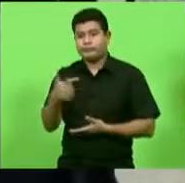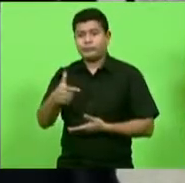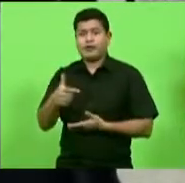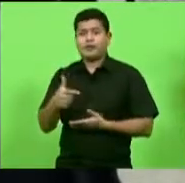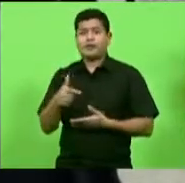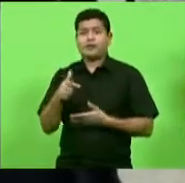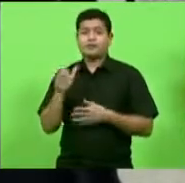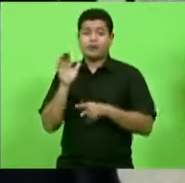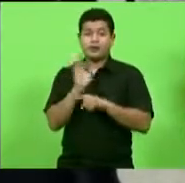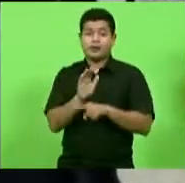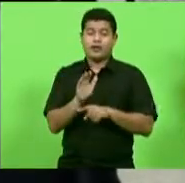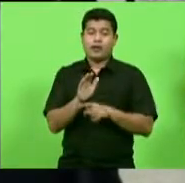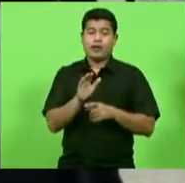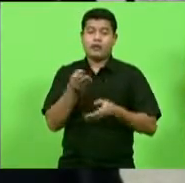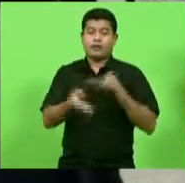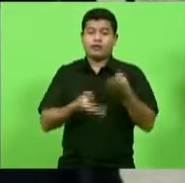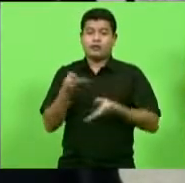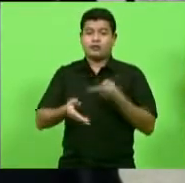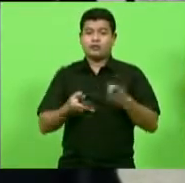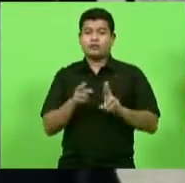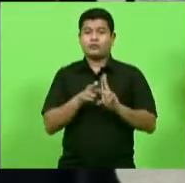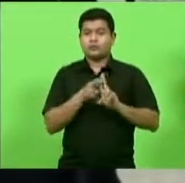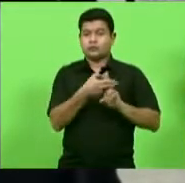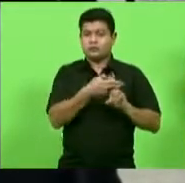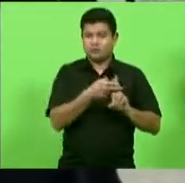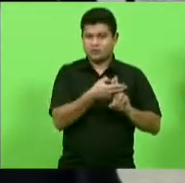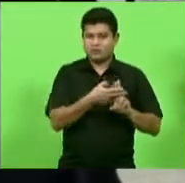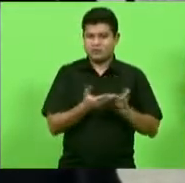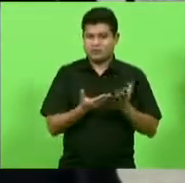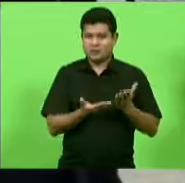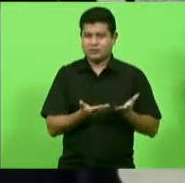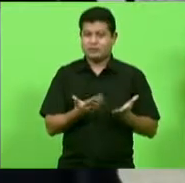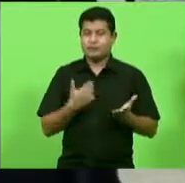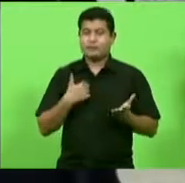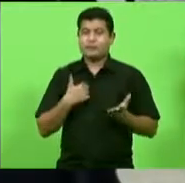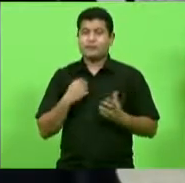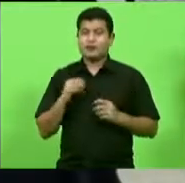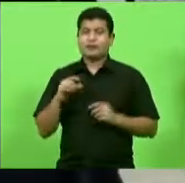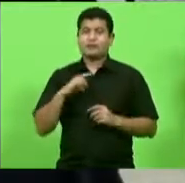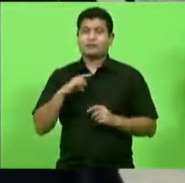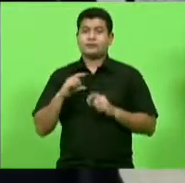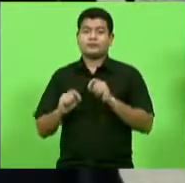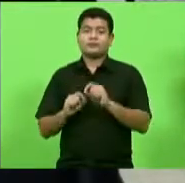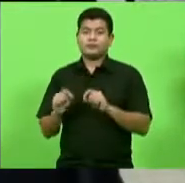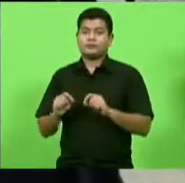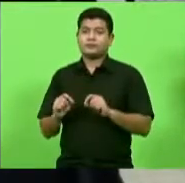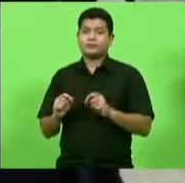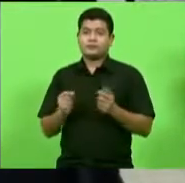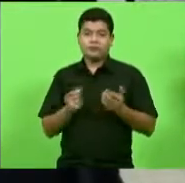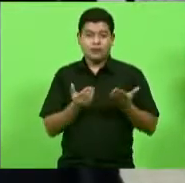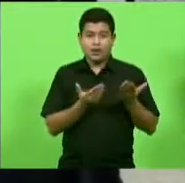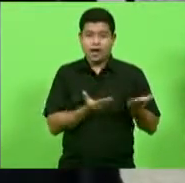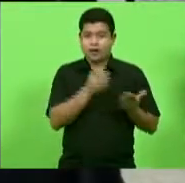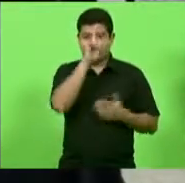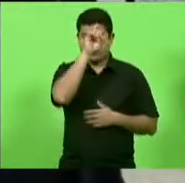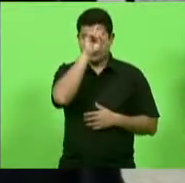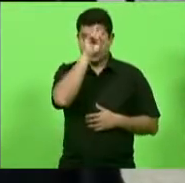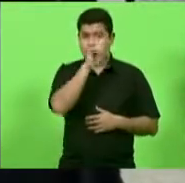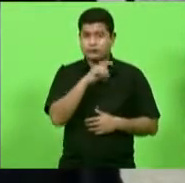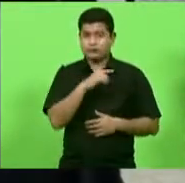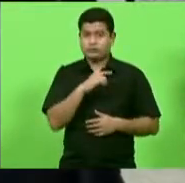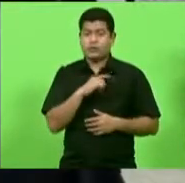pelo SUS eles estão em vantagem em relação aos que atendem pois eles podem e